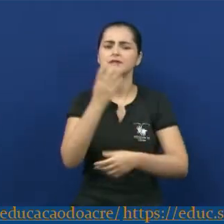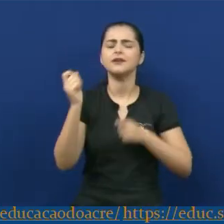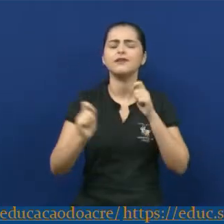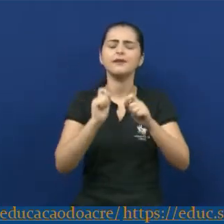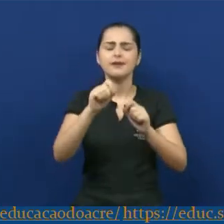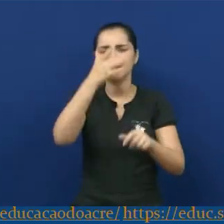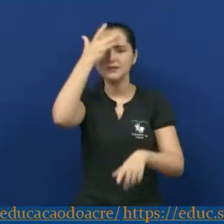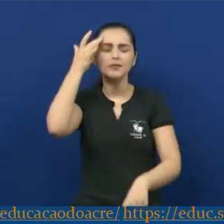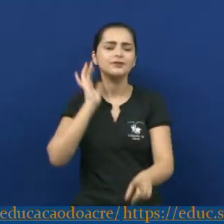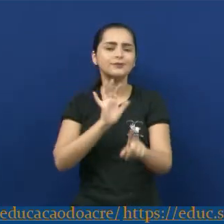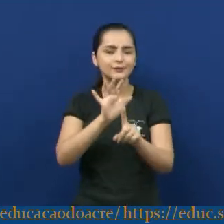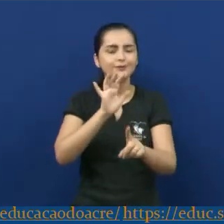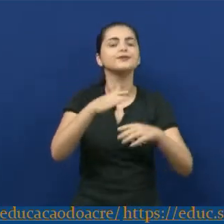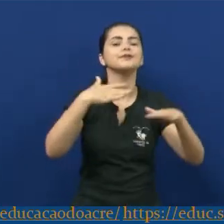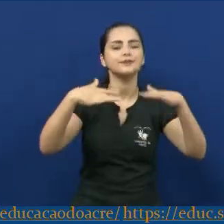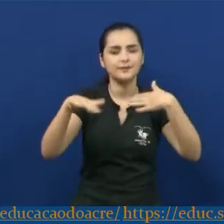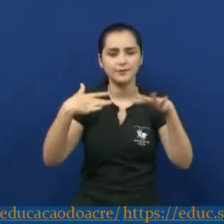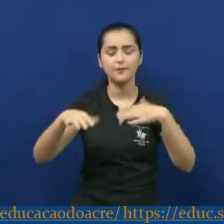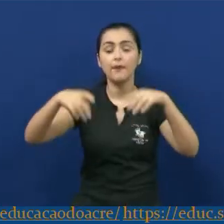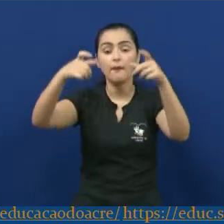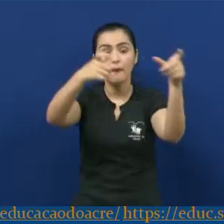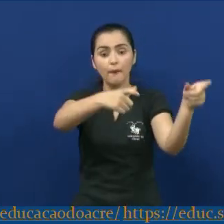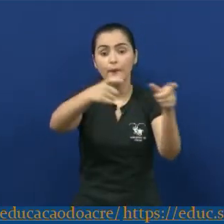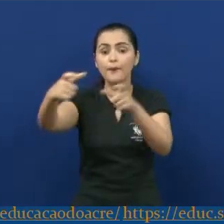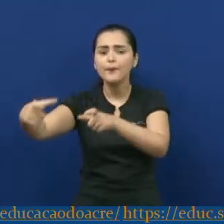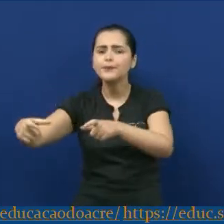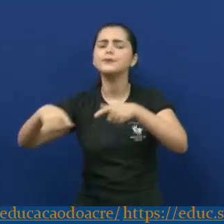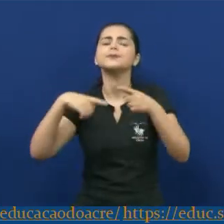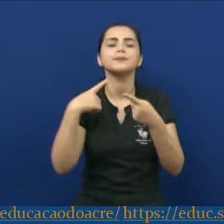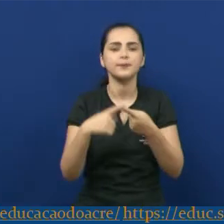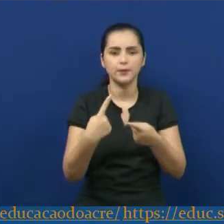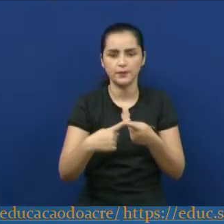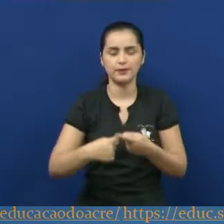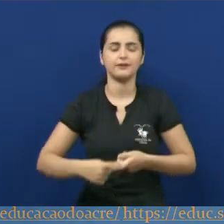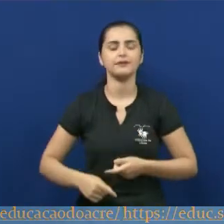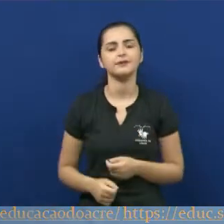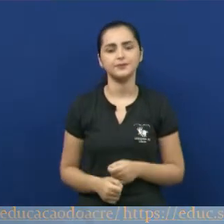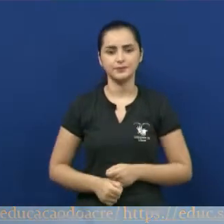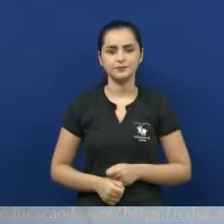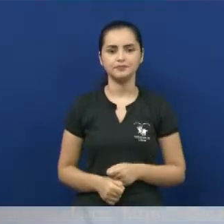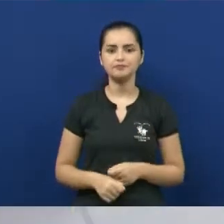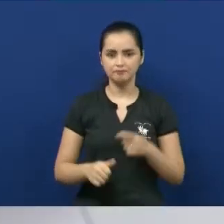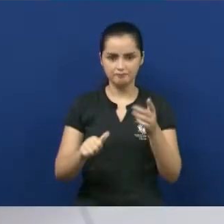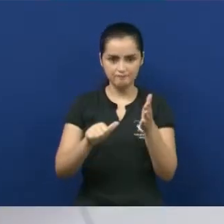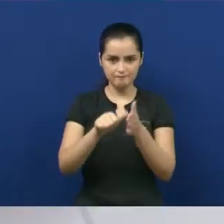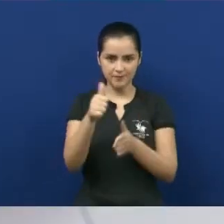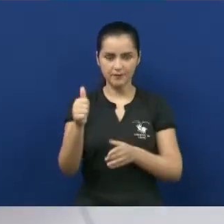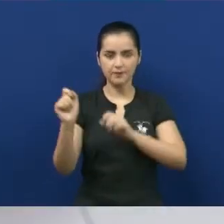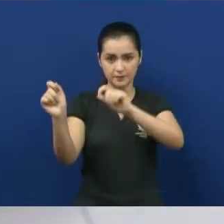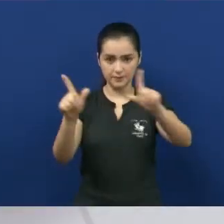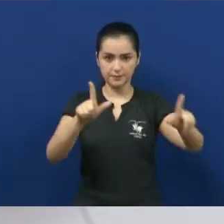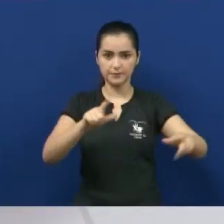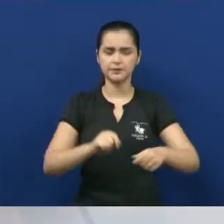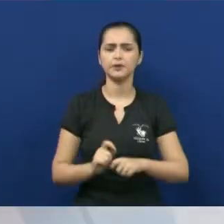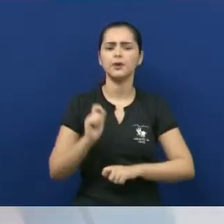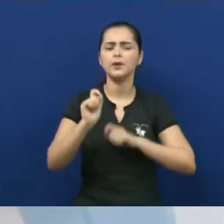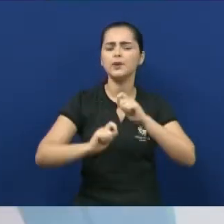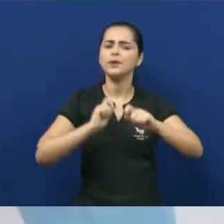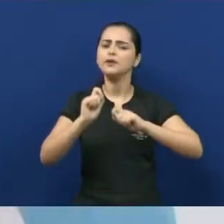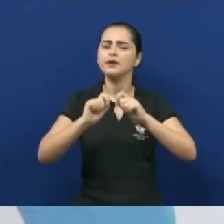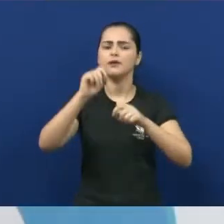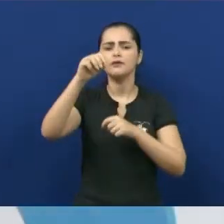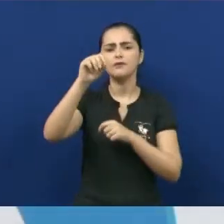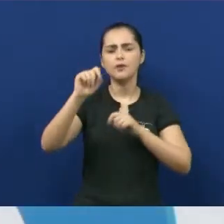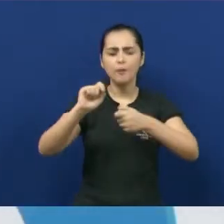influentes nesse movimento, onde e por quê? Então vamos aqui no nosso primeiro slide. O que foi o